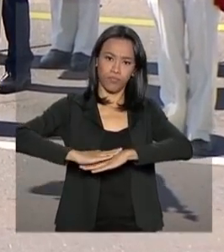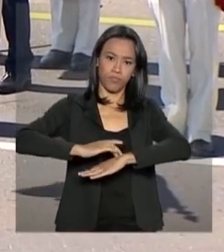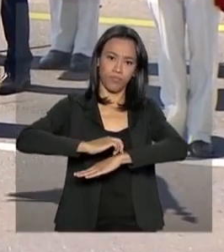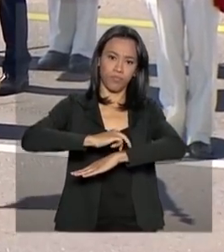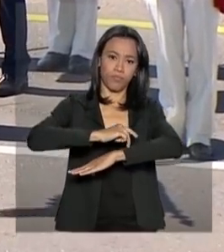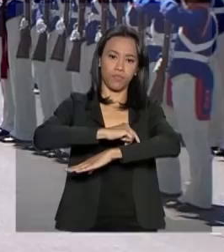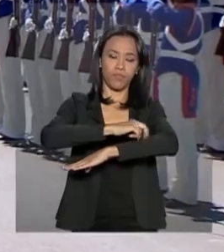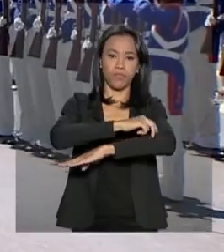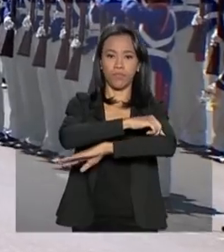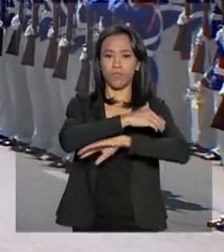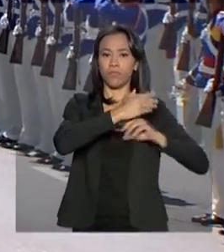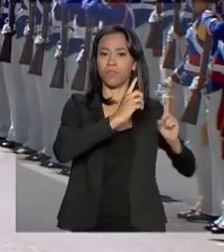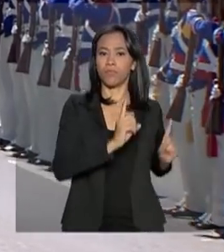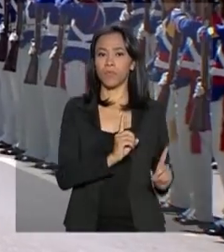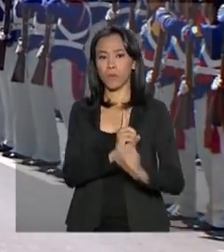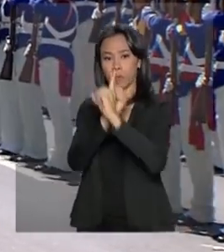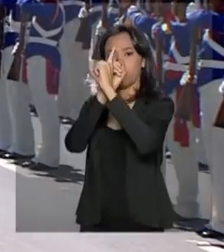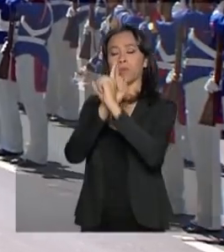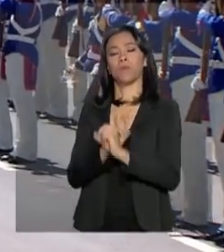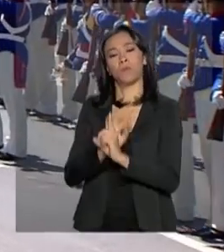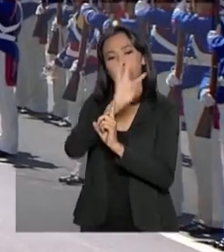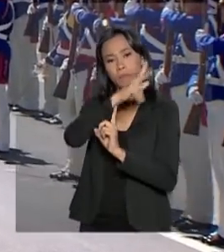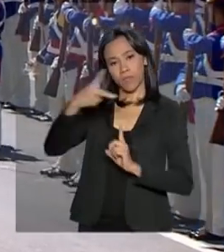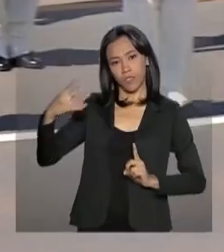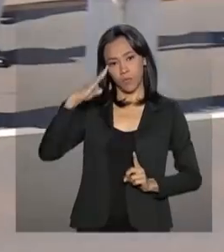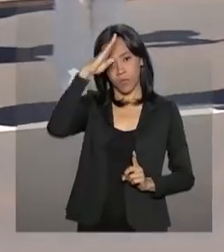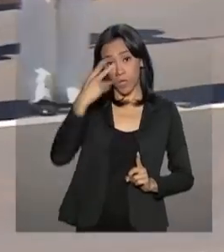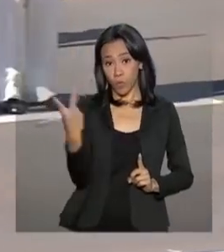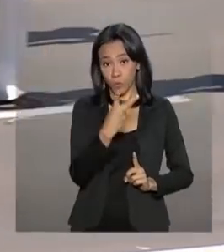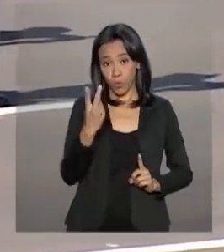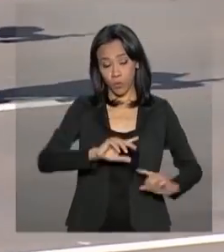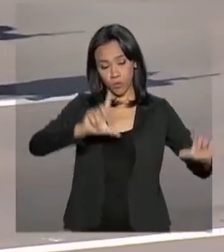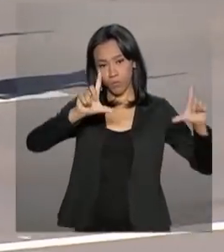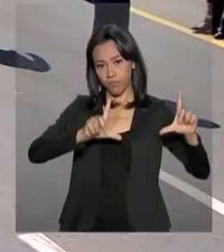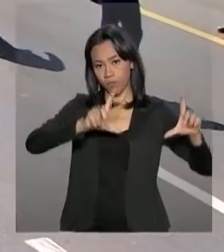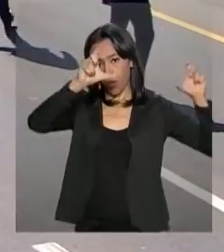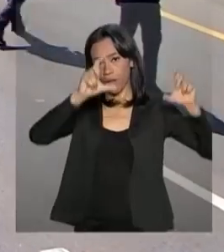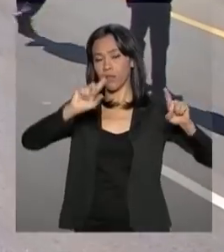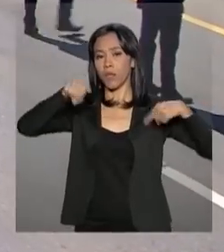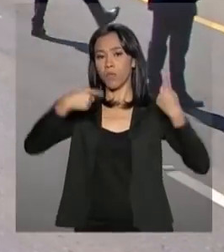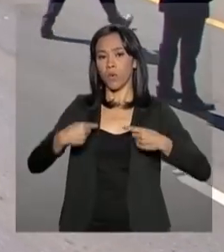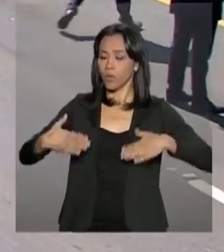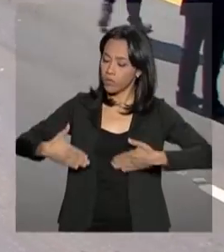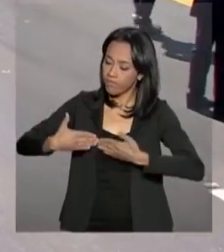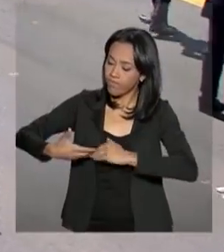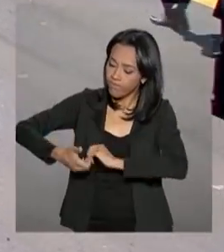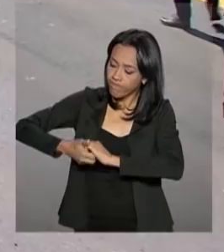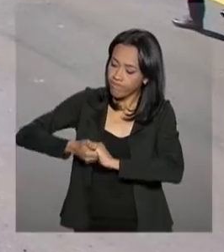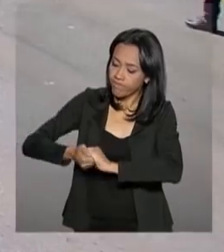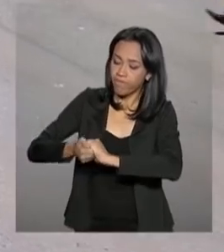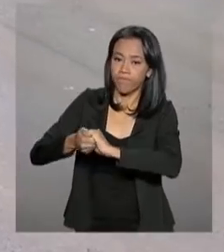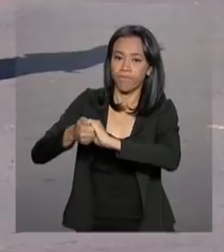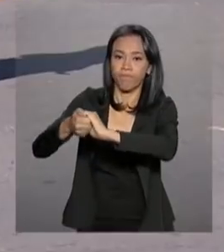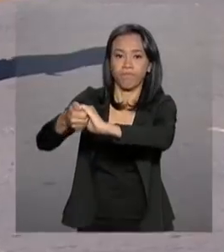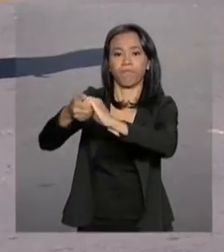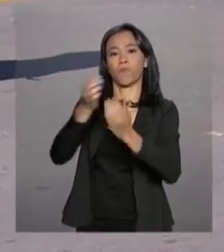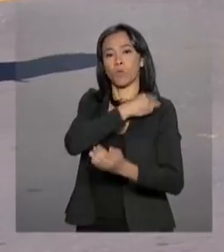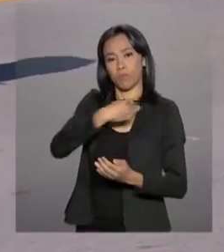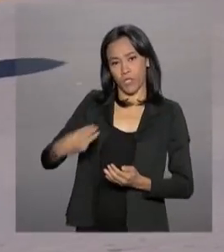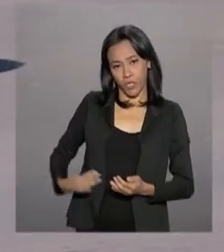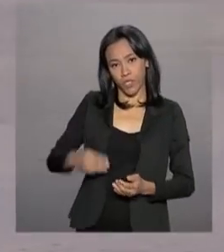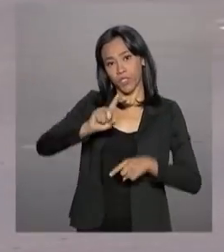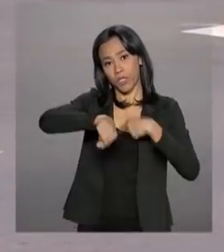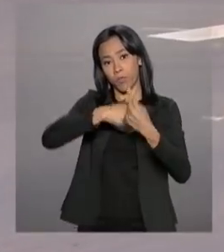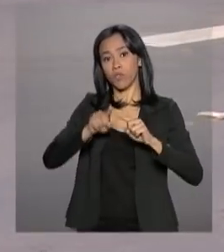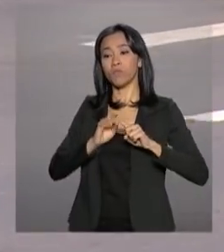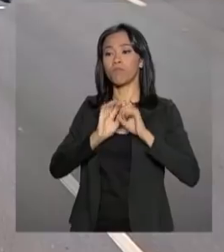presidente Jair Bolsonaro. Os dois posaram para fotos, cumprimentaram os ministros que também estão aqui e subiram para uma reunião